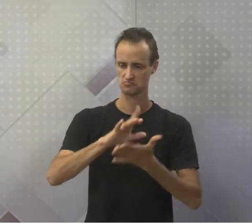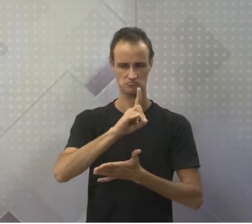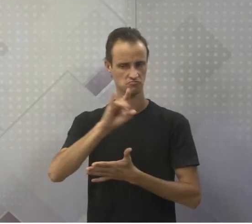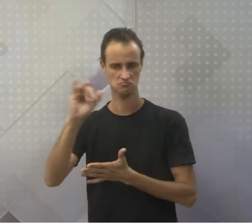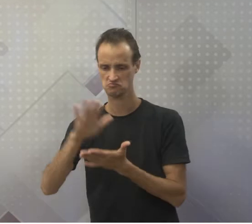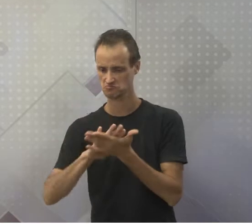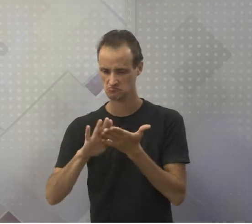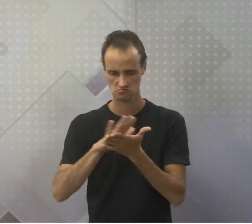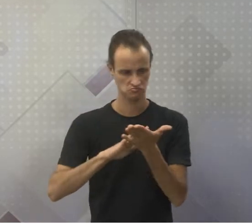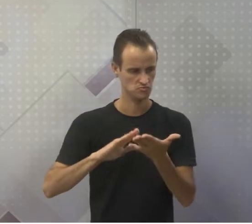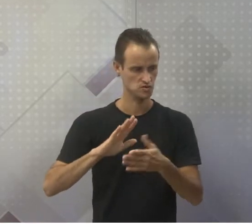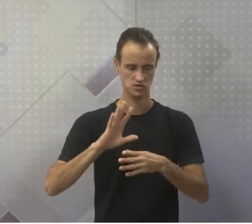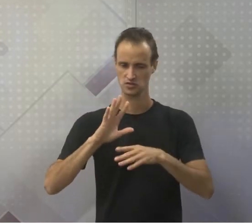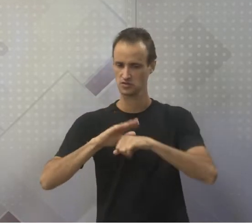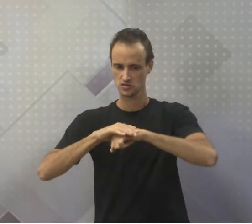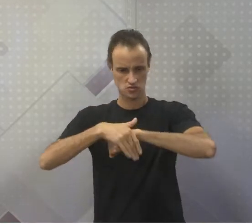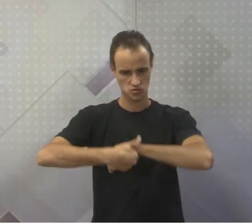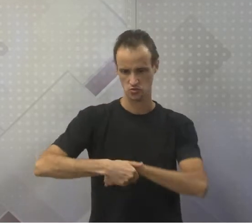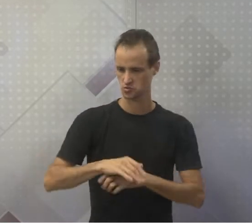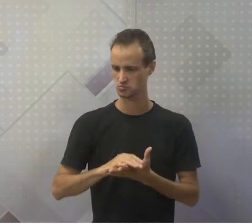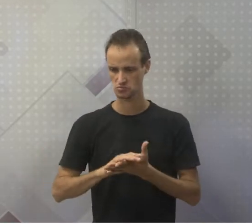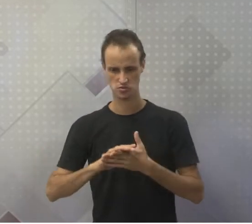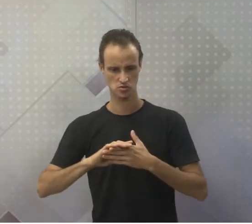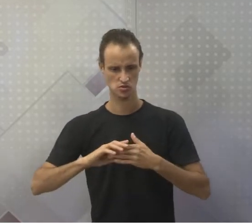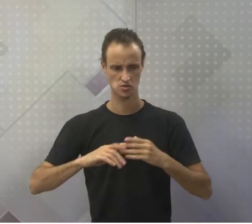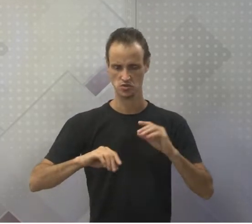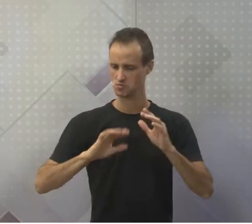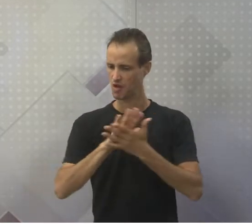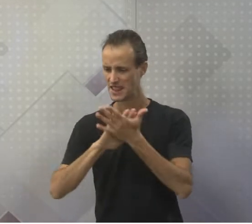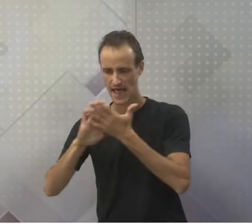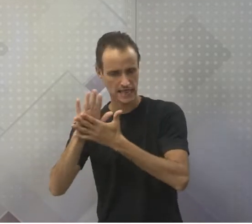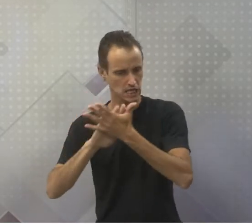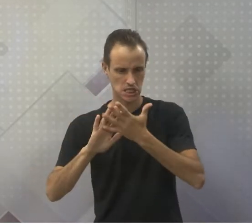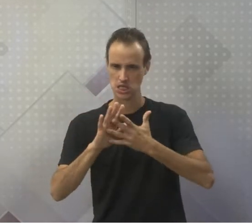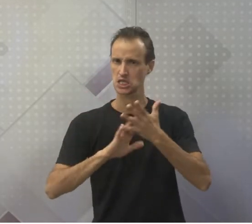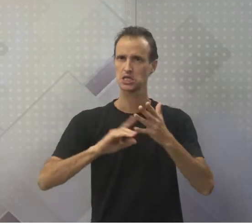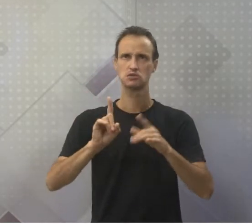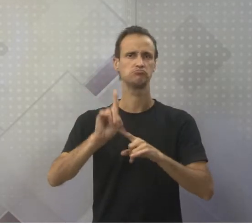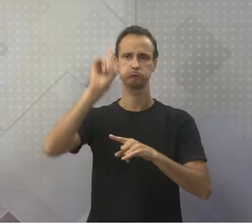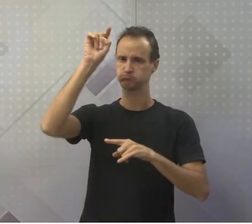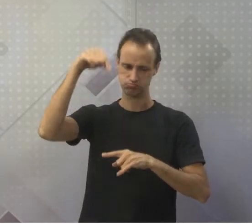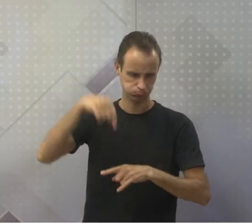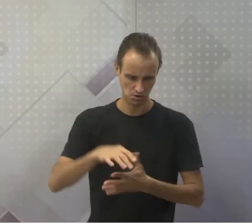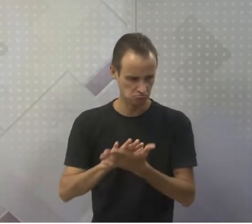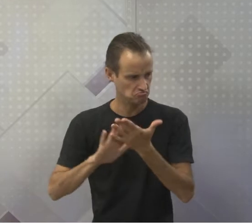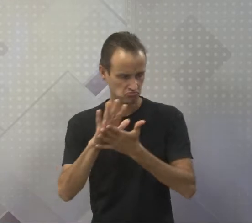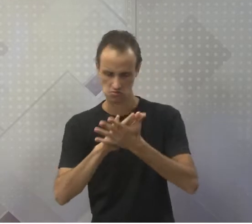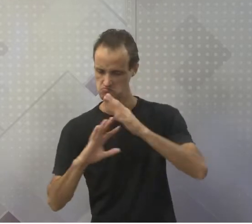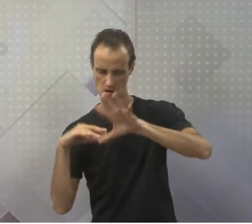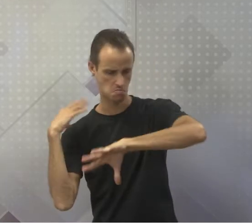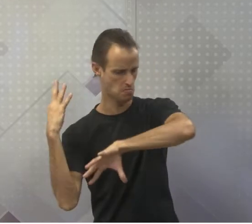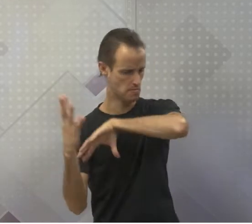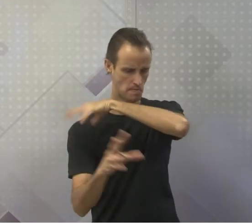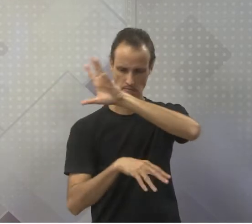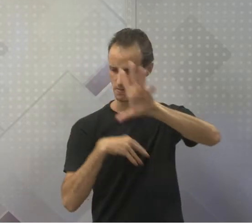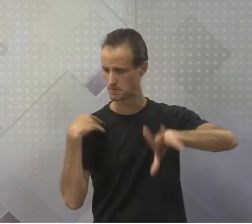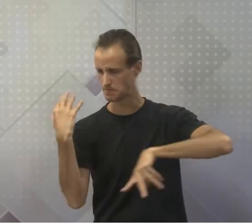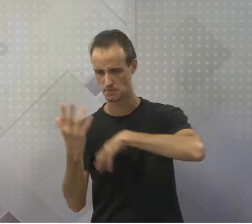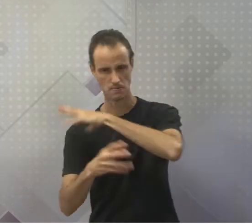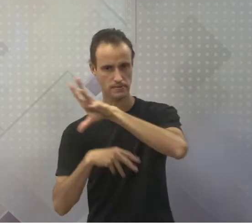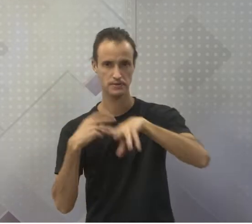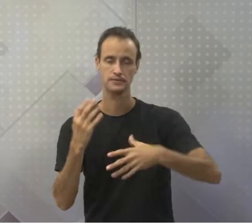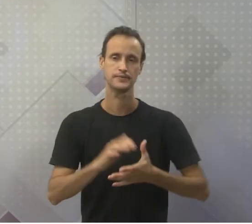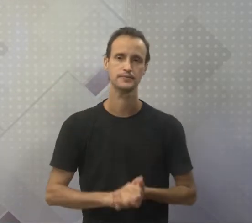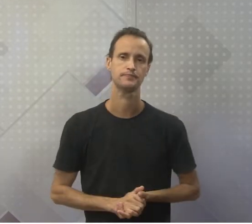sem matéria, sem energia, sem direito, sem esquerdo, sem cima, sem baixo. É um tudo e é um nada.